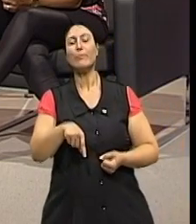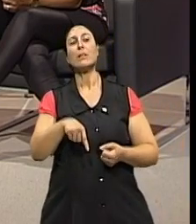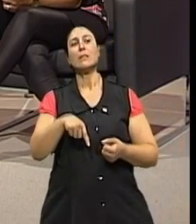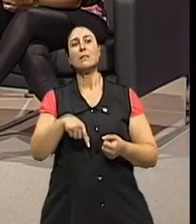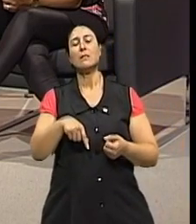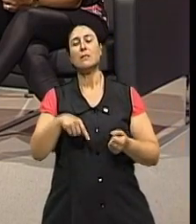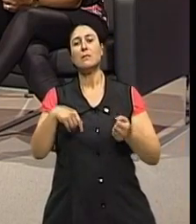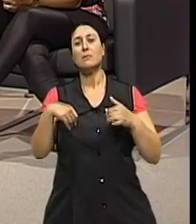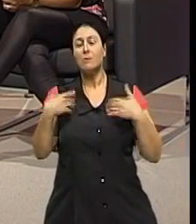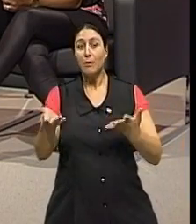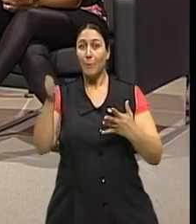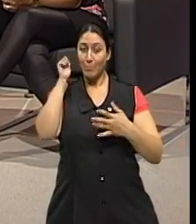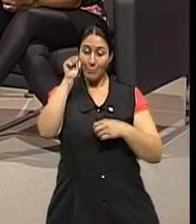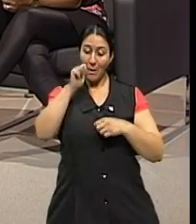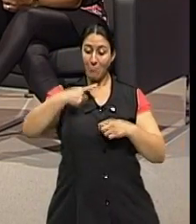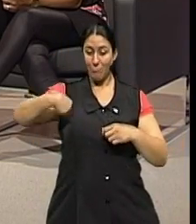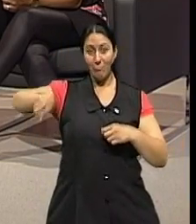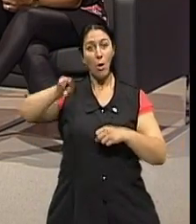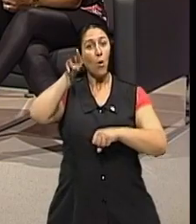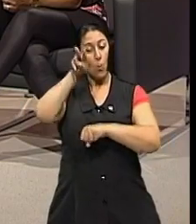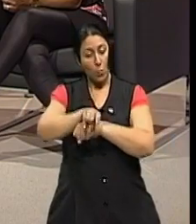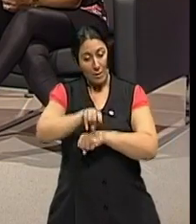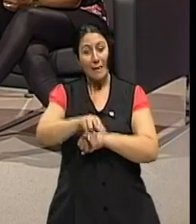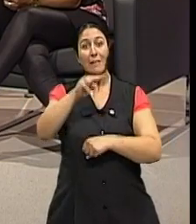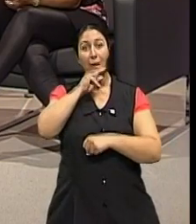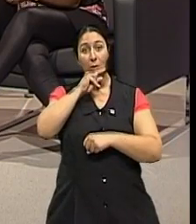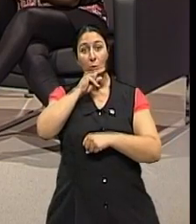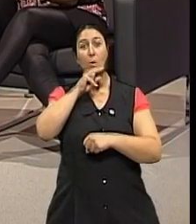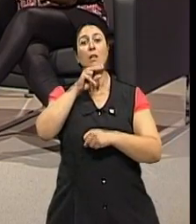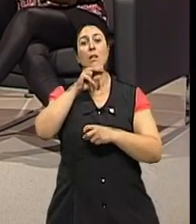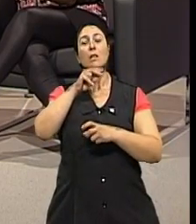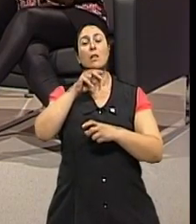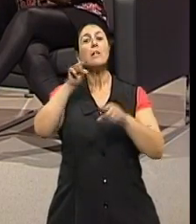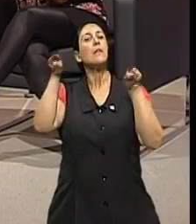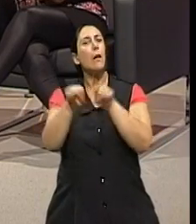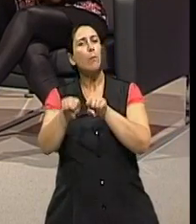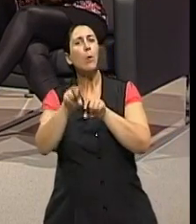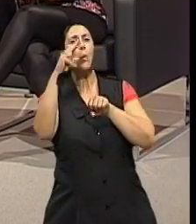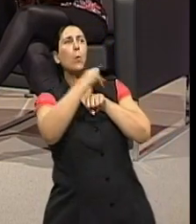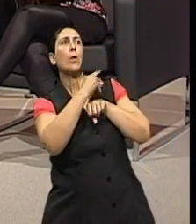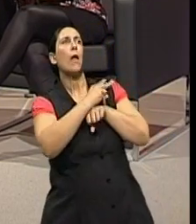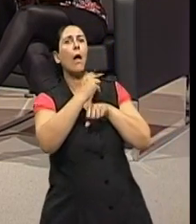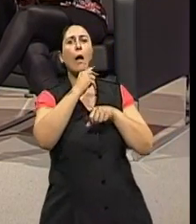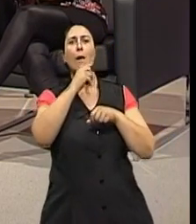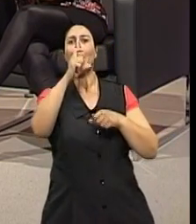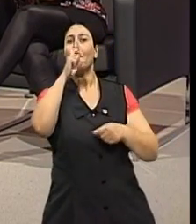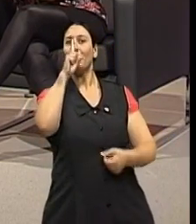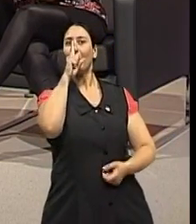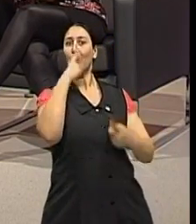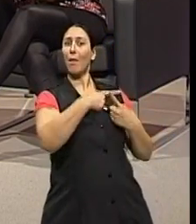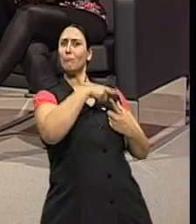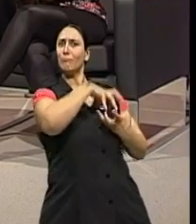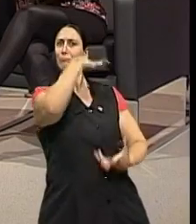e elas, além de cuidar desses netos, elas também têm que cuidar dos seus pais. Não, e a sociedade exige isso de uma forma muito sutil, mas